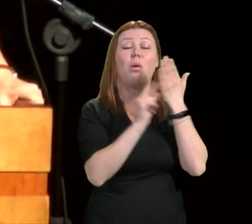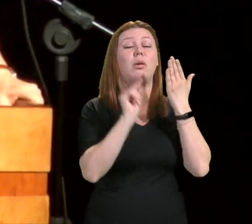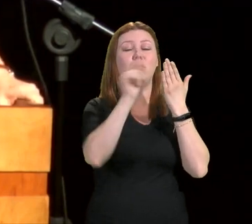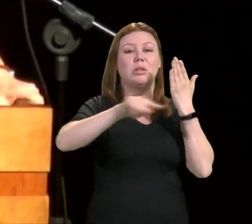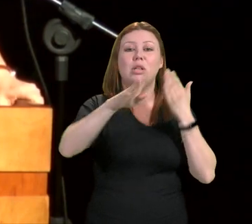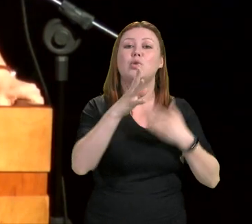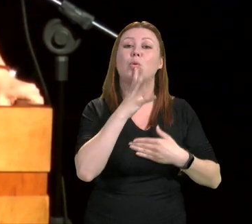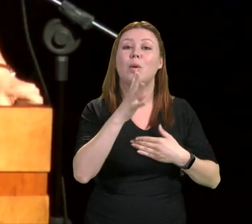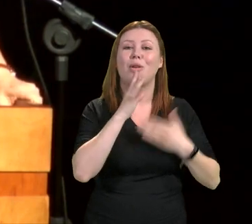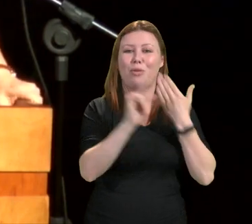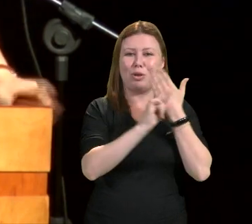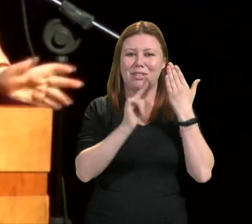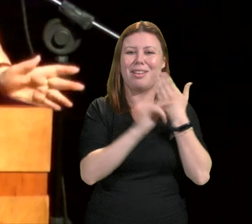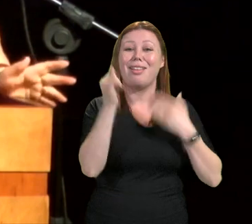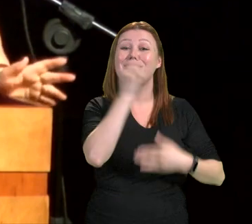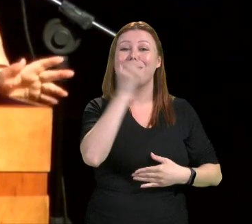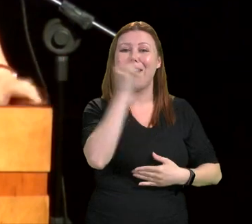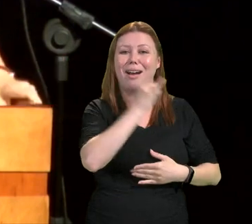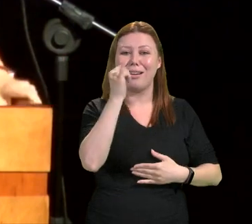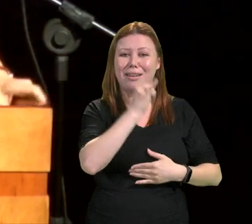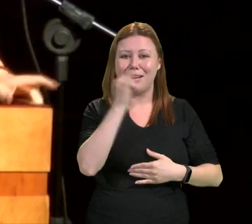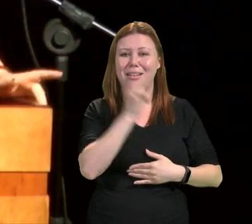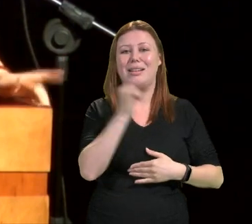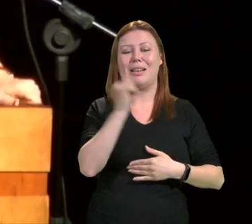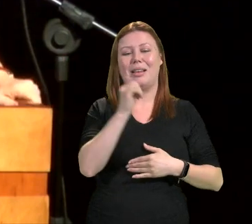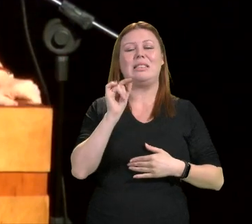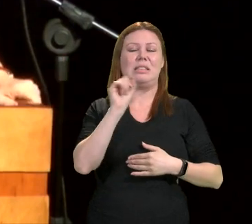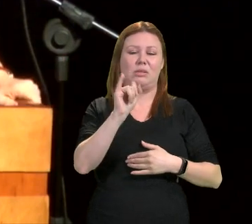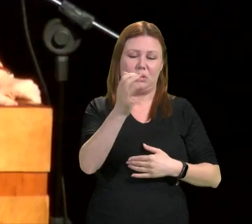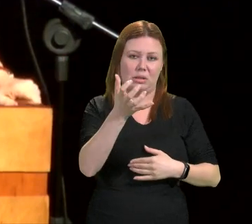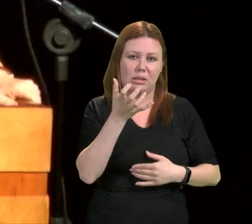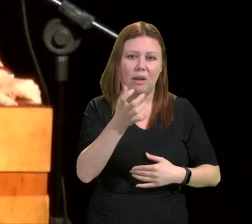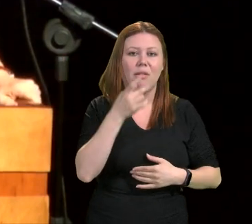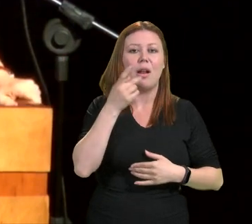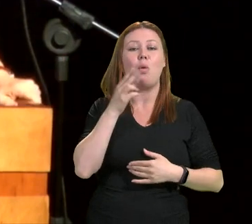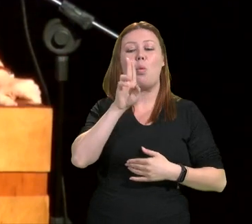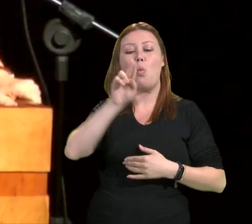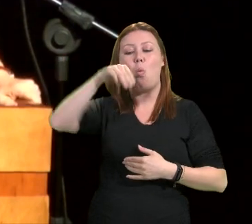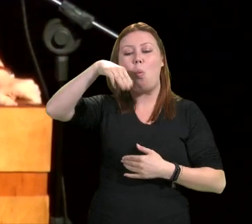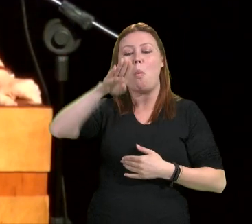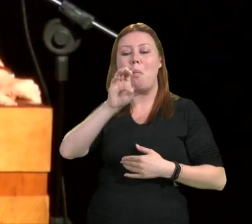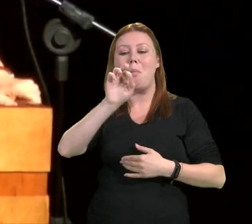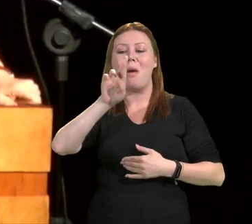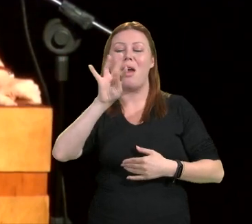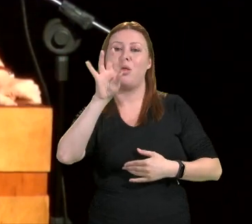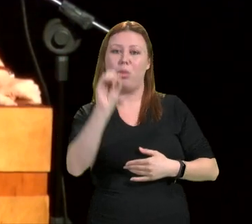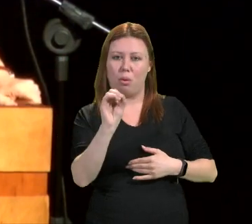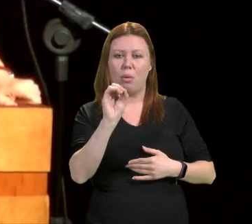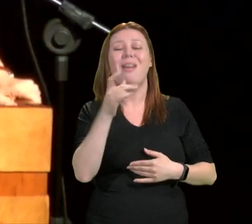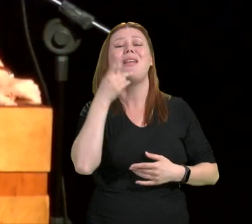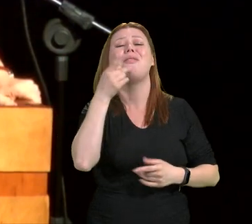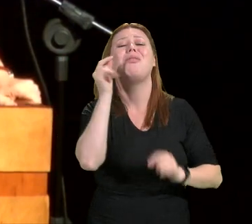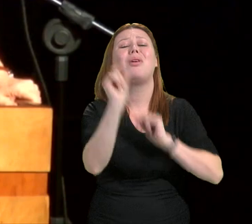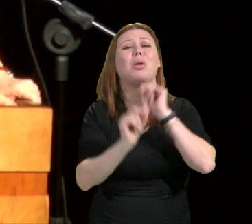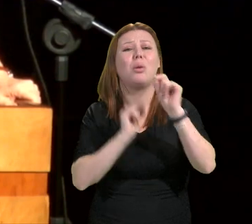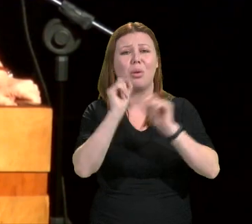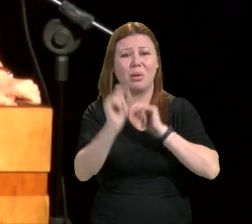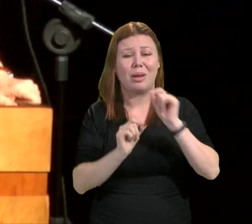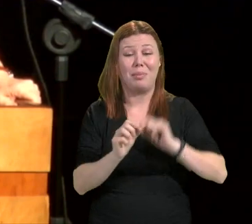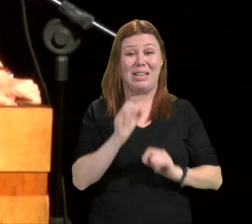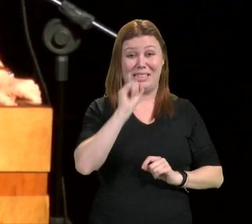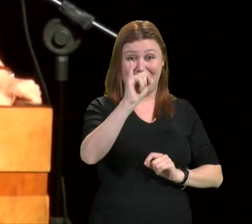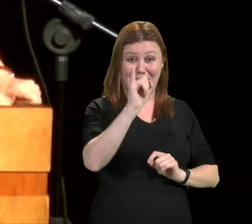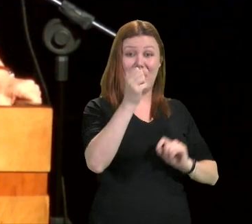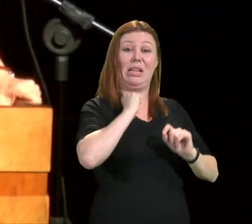que é o filósofo italiano, bom, semiólogo, se vocês quiserem, Humberto Eco, que disse o seguinte, se a